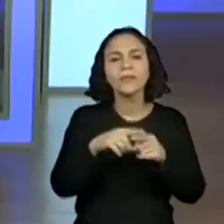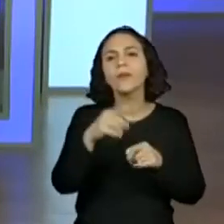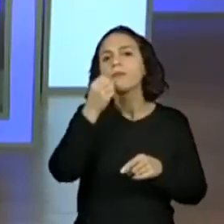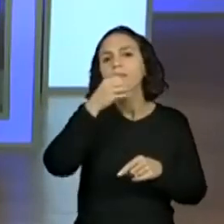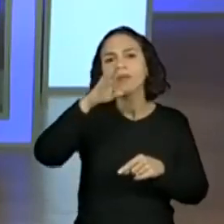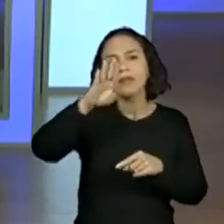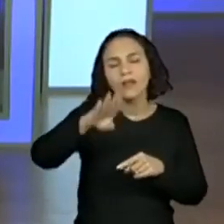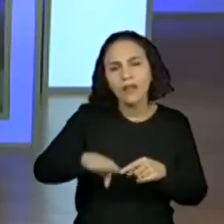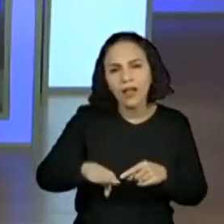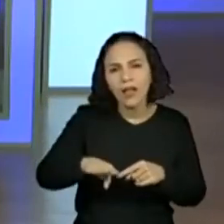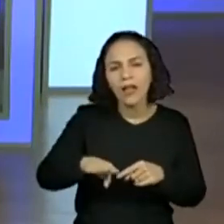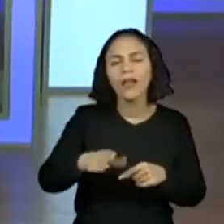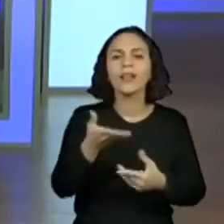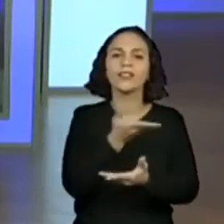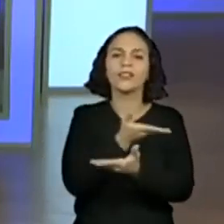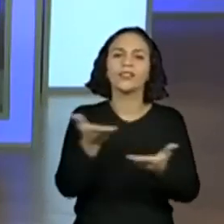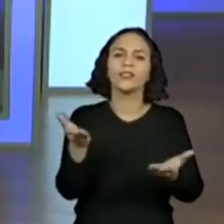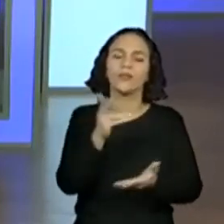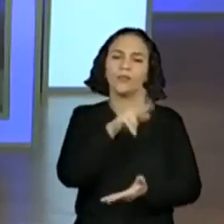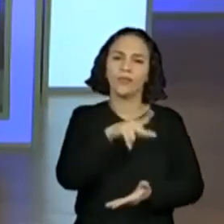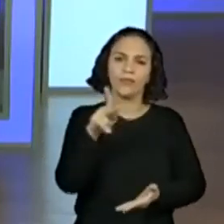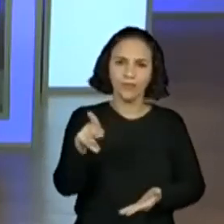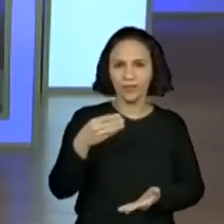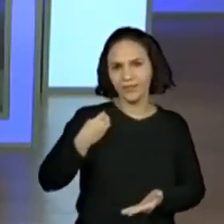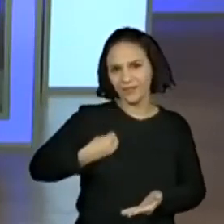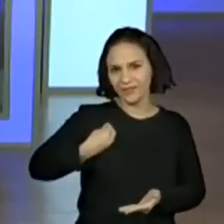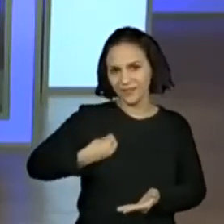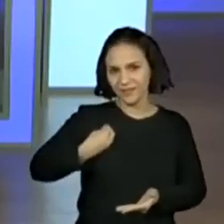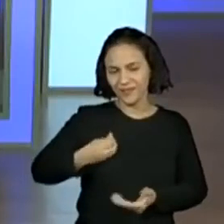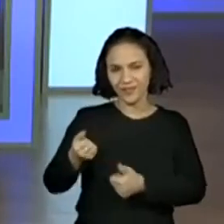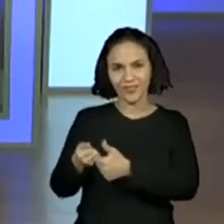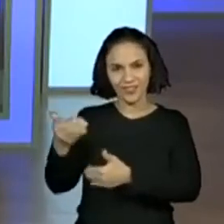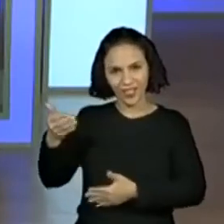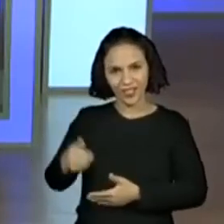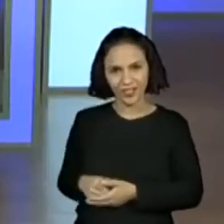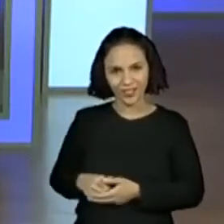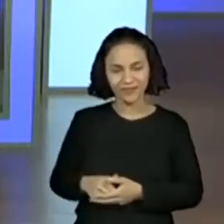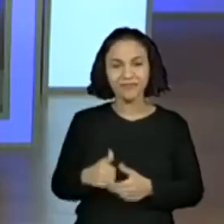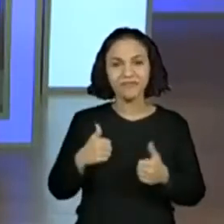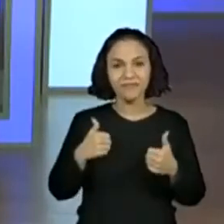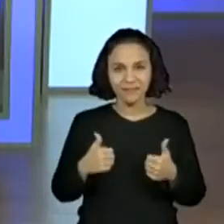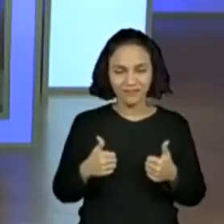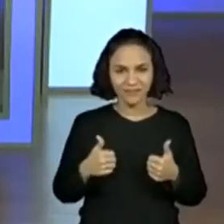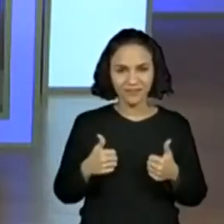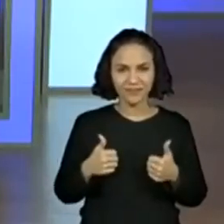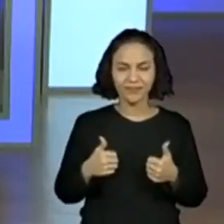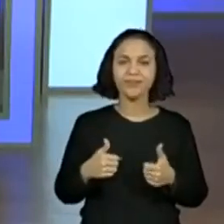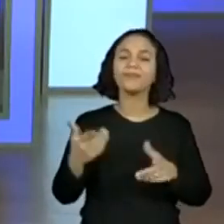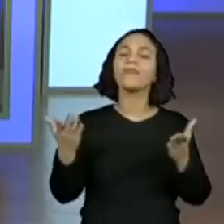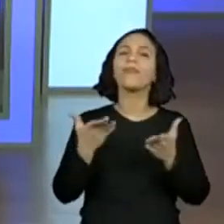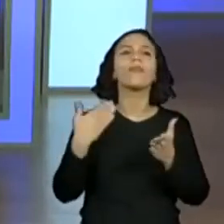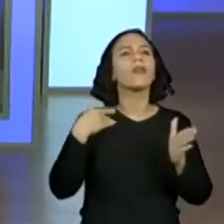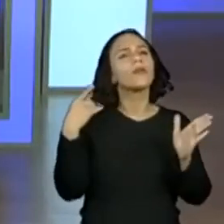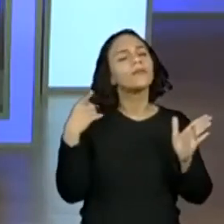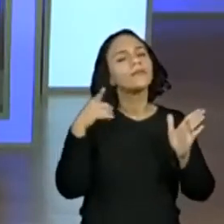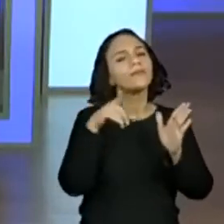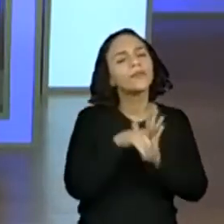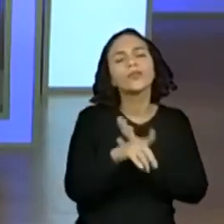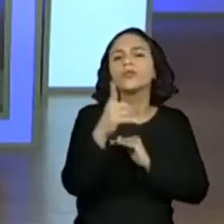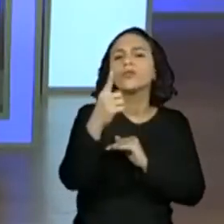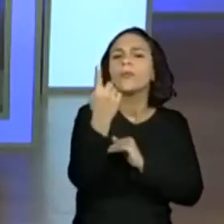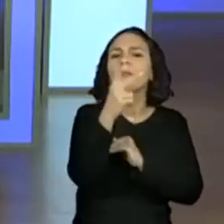tarde a todos os professores que estão aqui no nosso chat, certo? Vi aqui uma pergunta rapidinho de uma